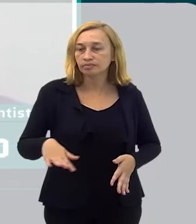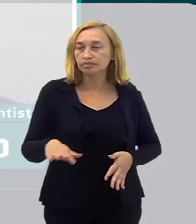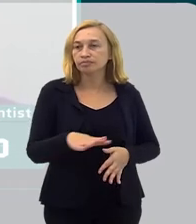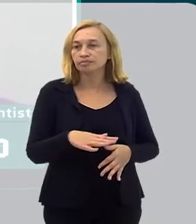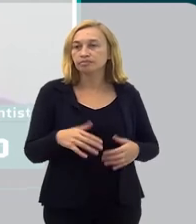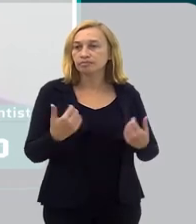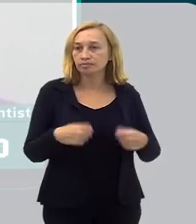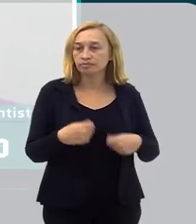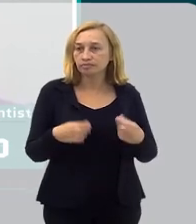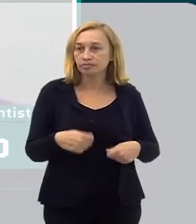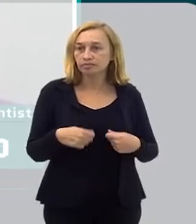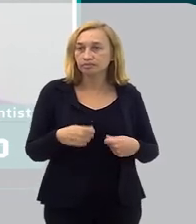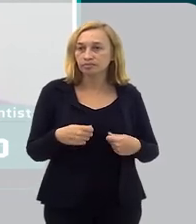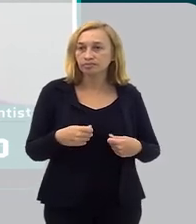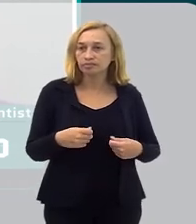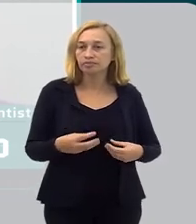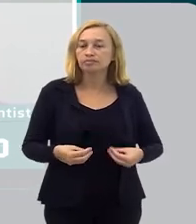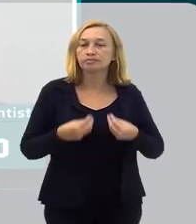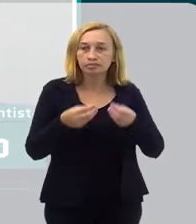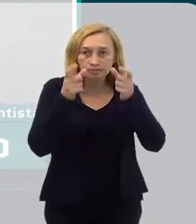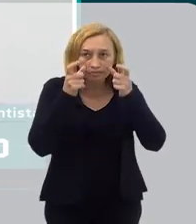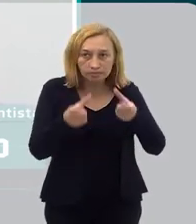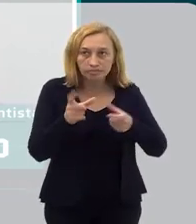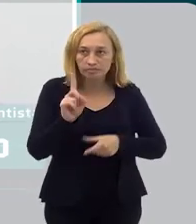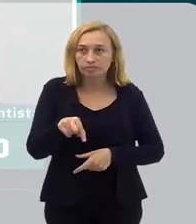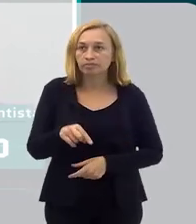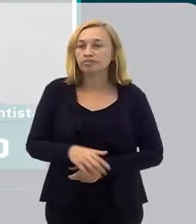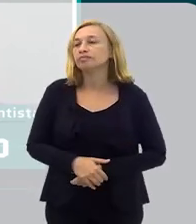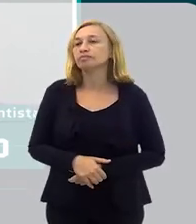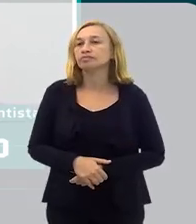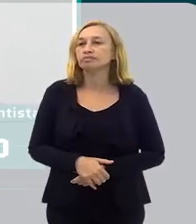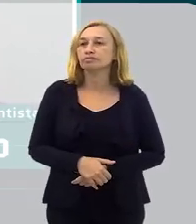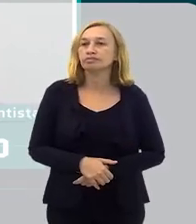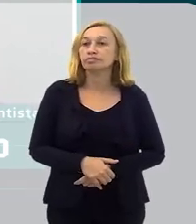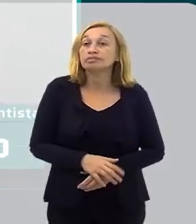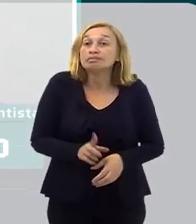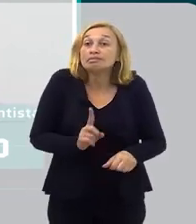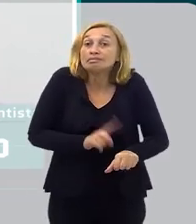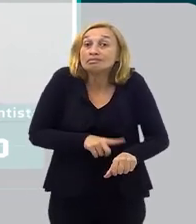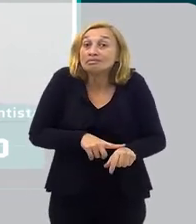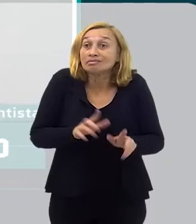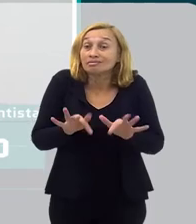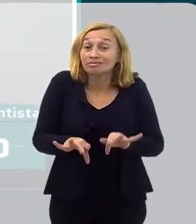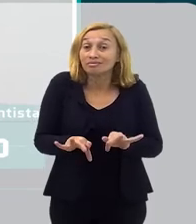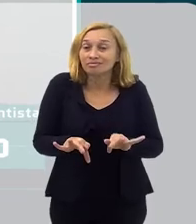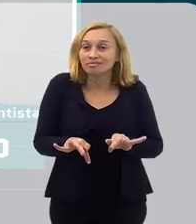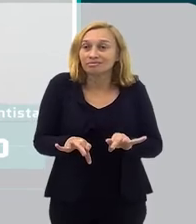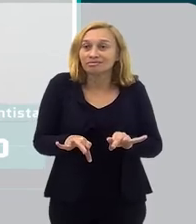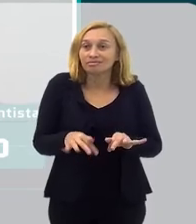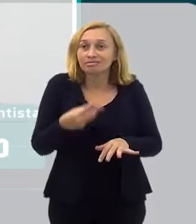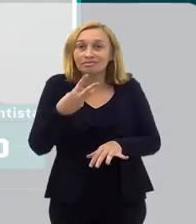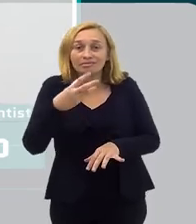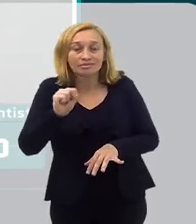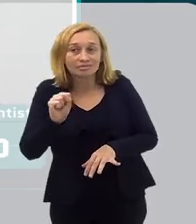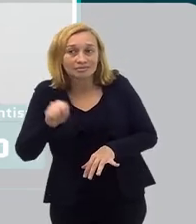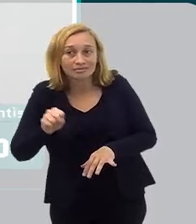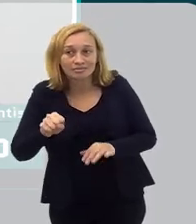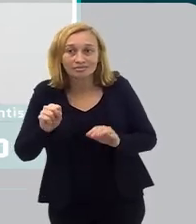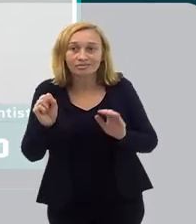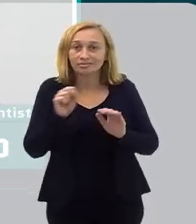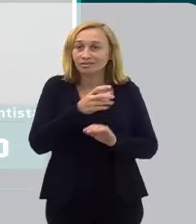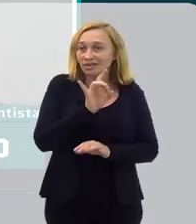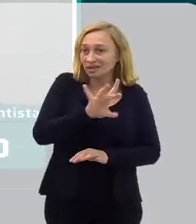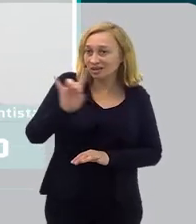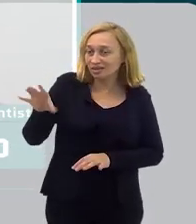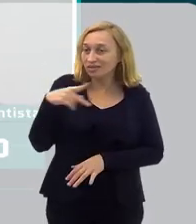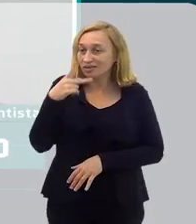necessária e a gente tem que dar a devida atenção. Gente, infelizmente, chegamos ao final. Eu tenho 30 segundos